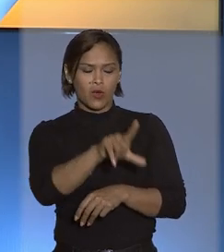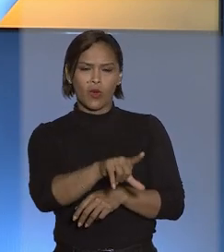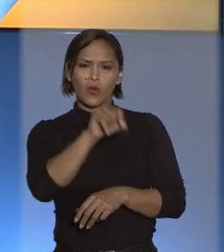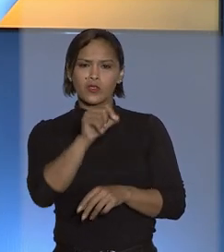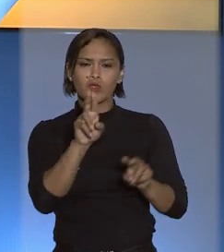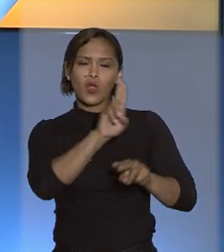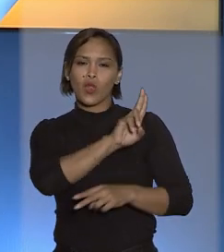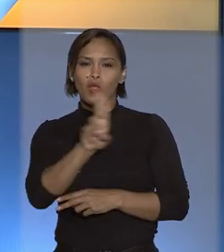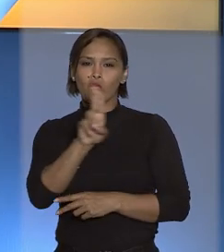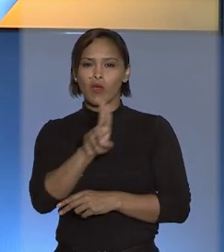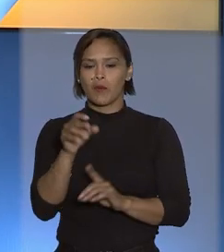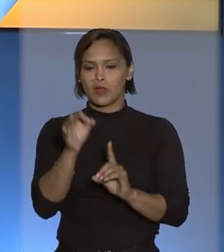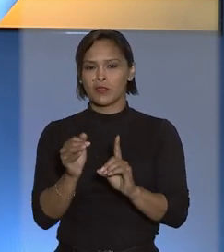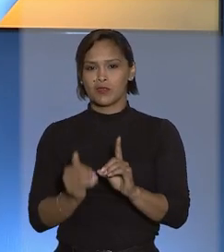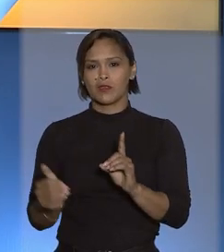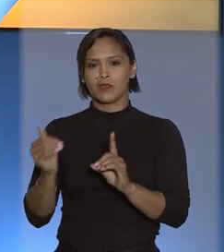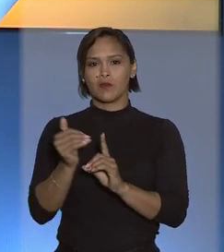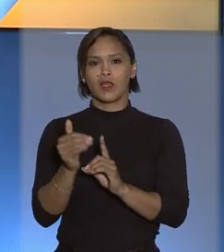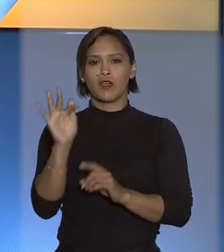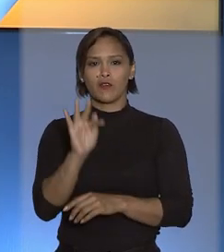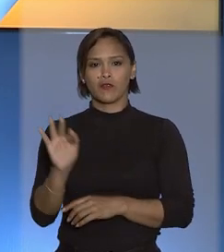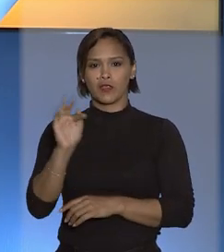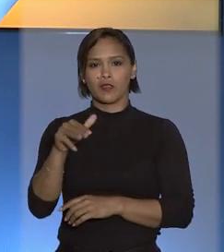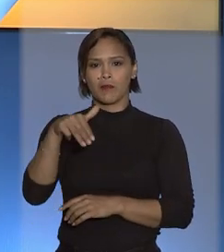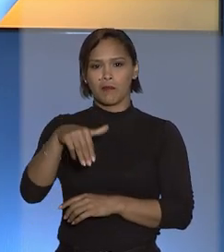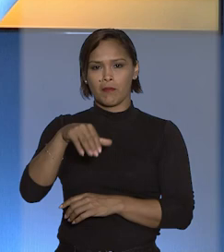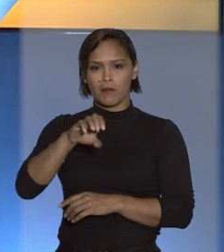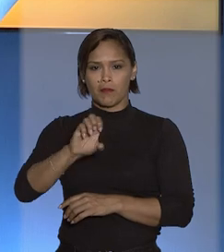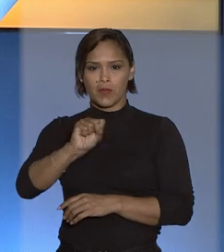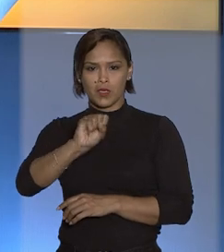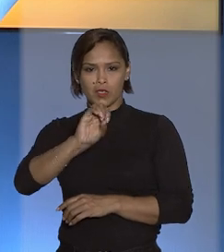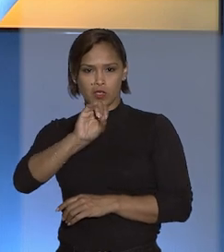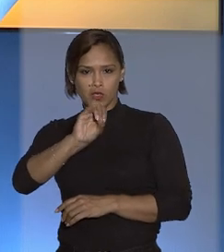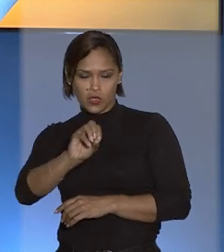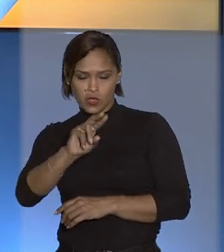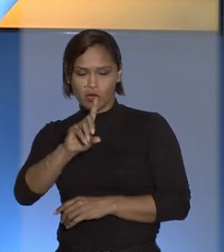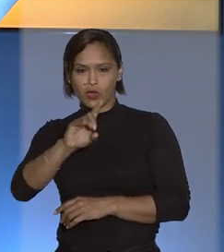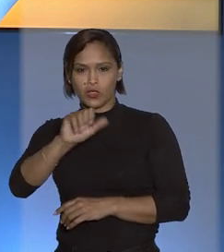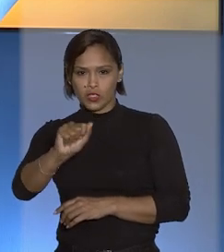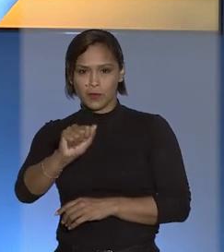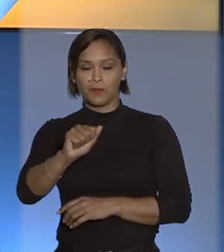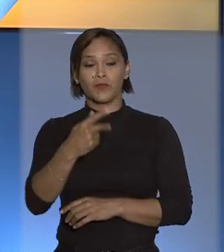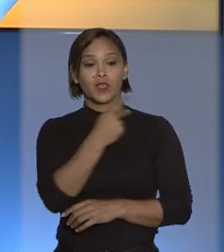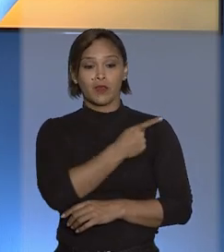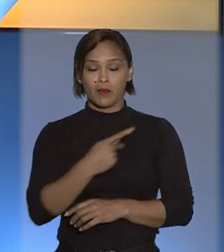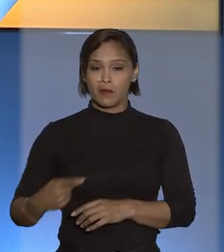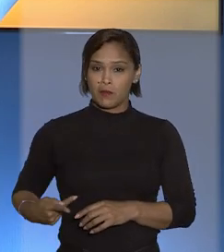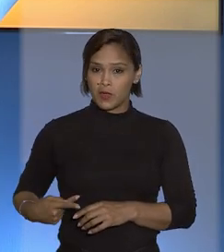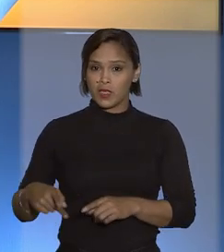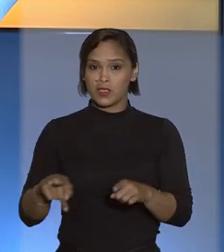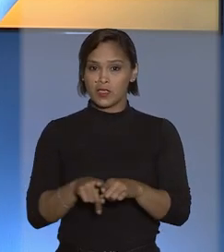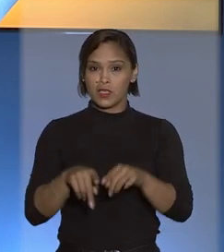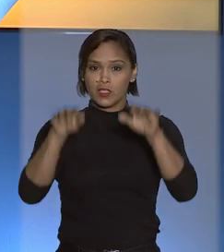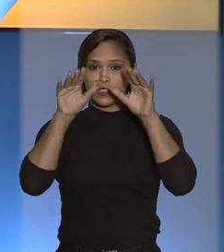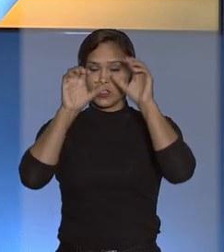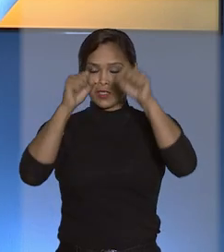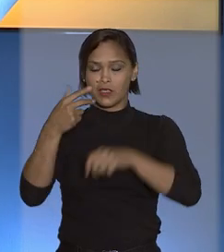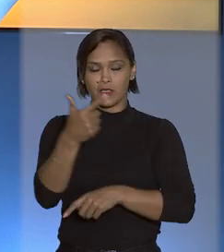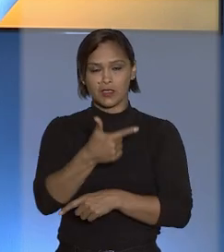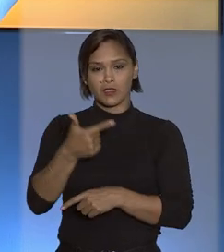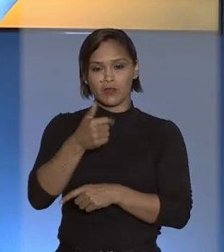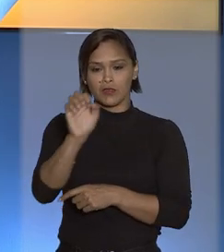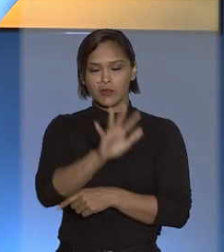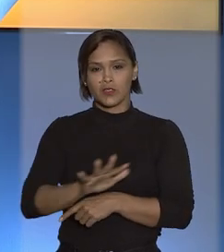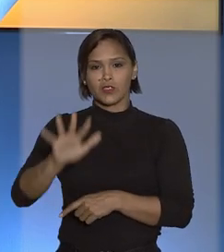escolhidos foram os desembargadores federais, Messode Azulay Neto, atual presidente do Tribunal Regional Federal da Segunda